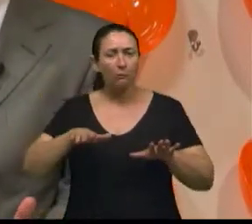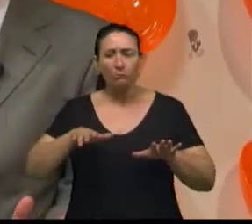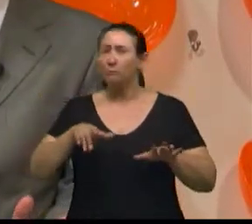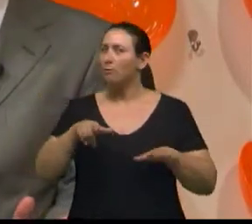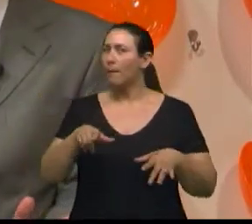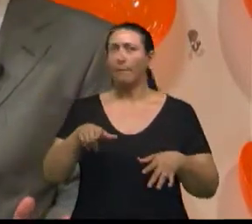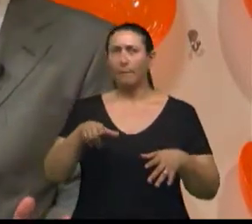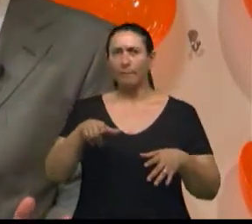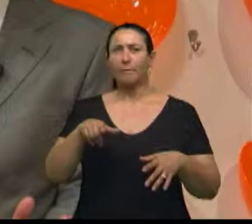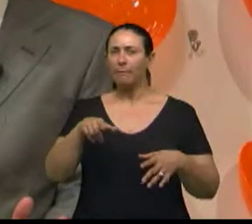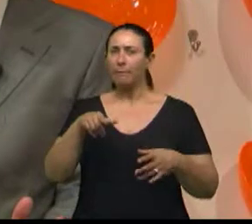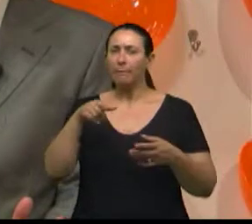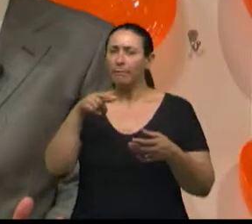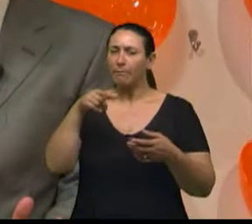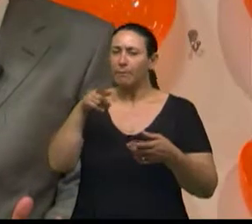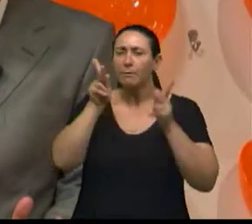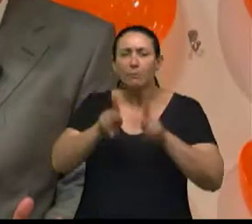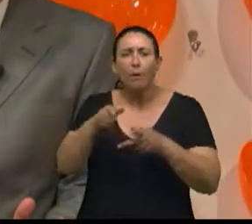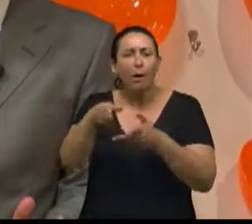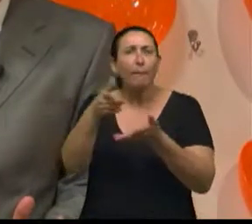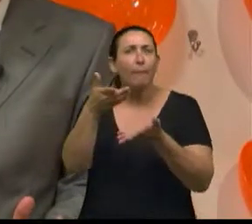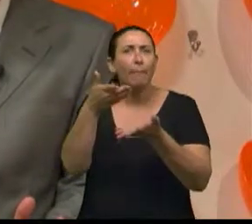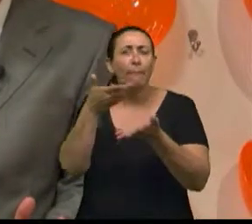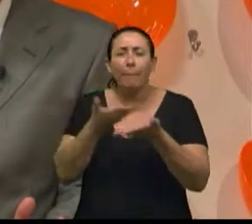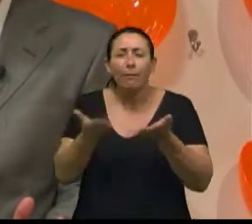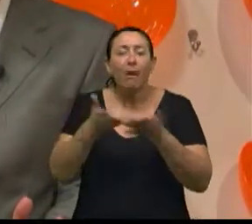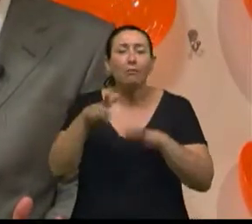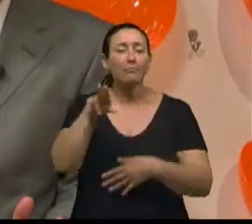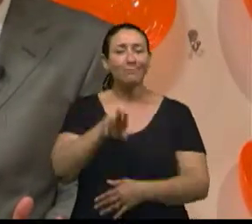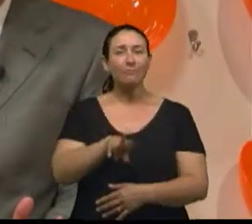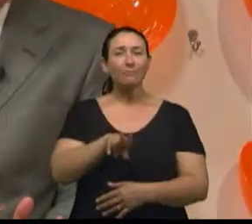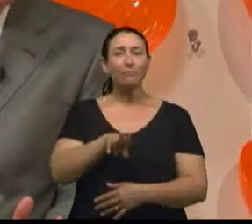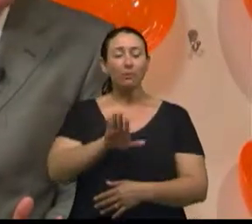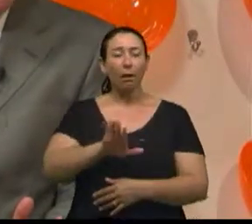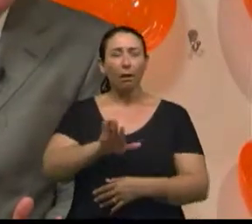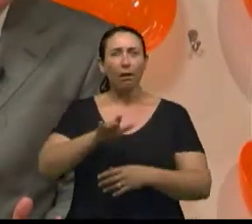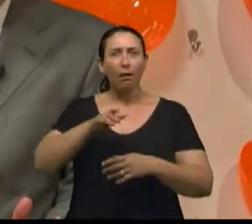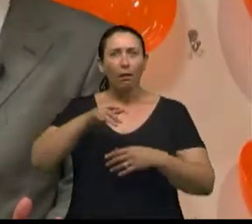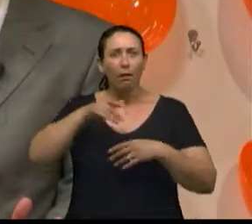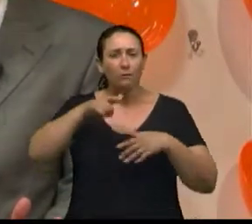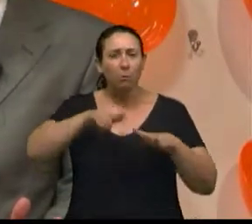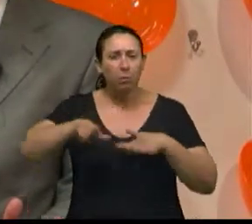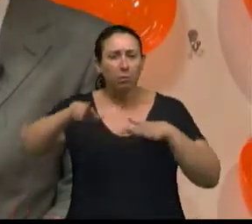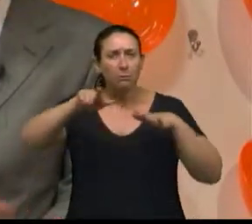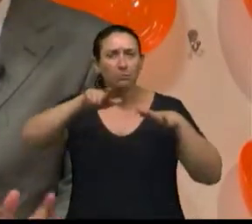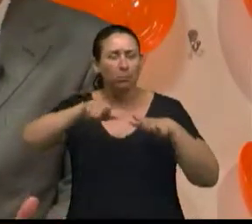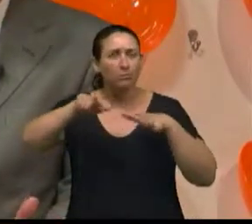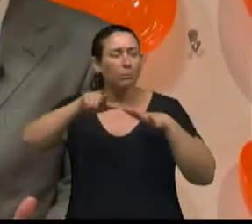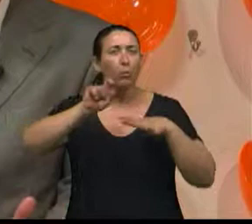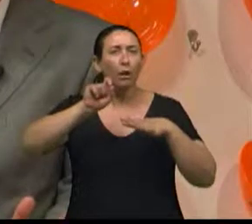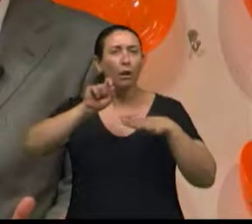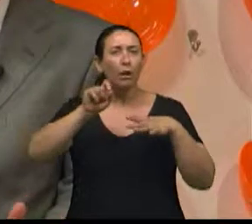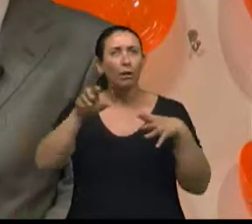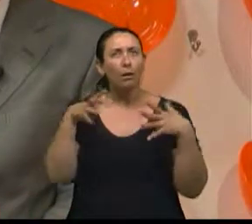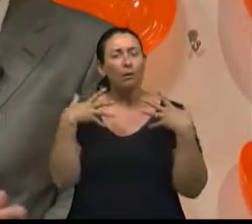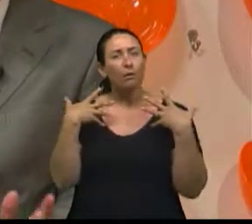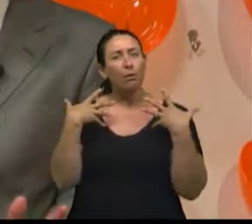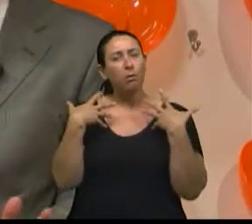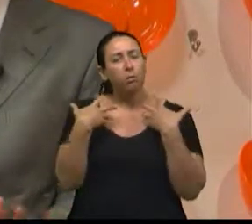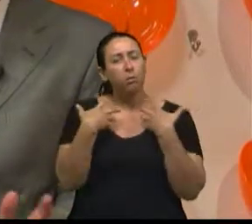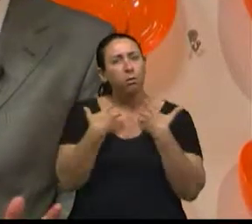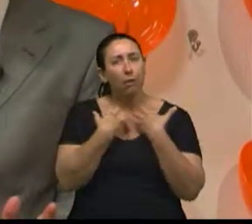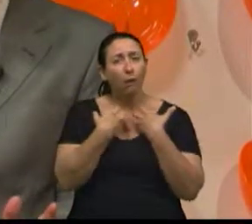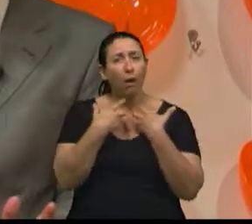muitas vezes essa pessoa perdeu tanta massa óssea e massa muscular que ela não consegue voltar a caminhar, ela